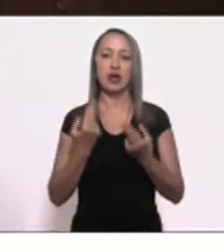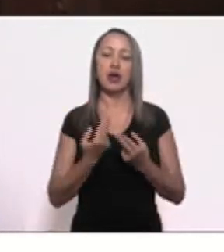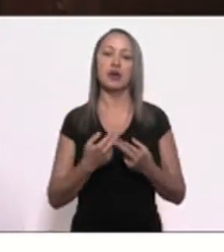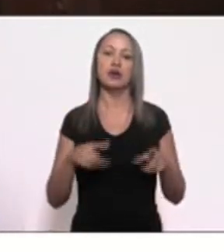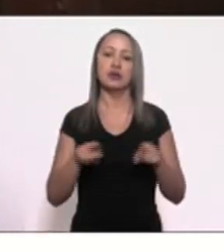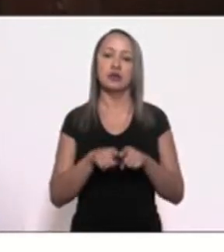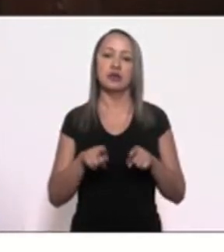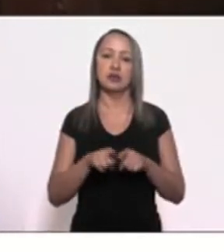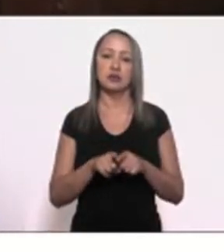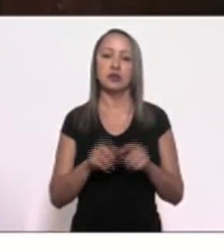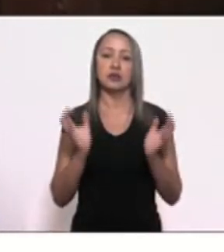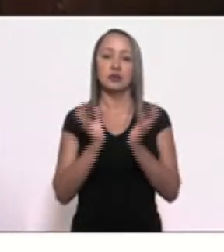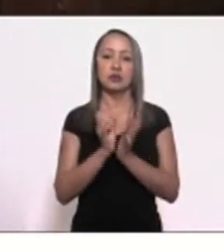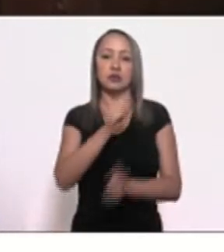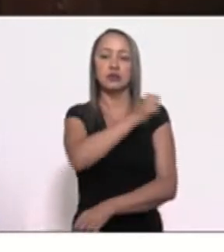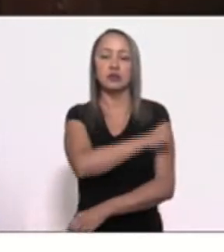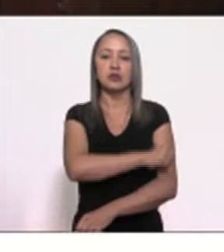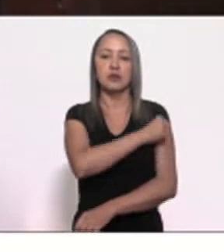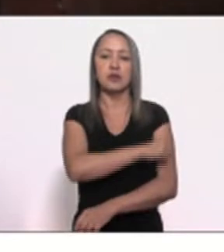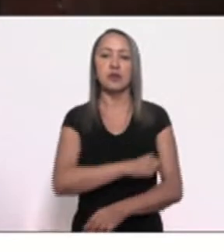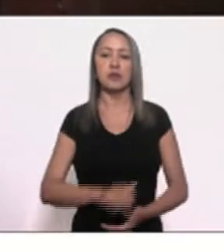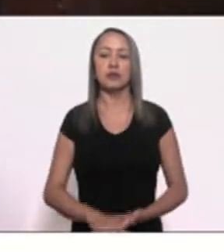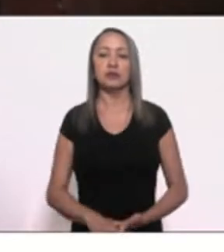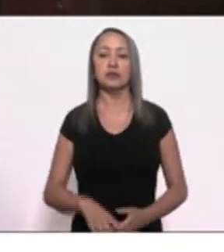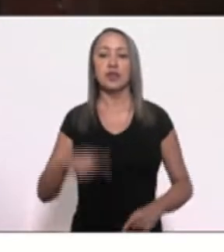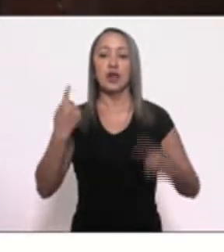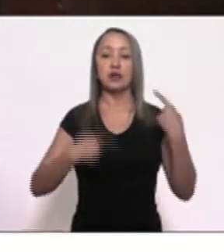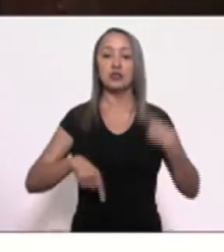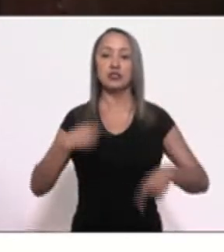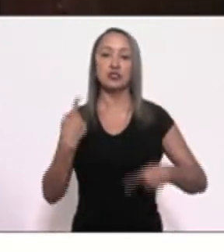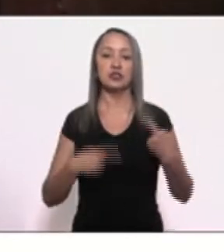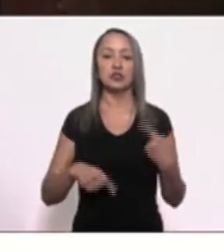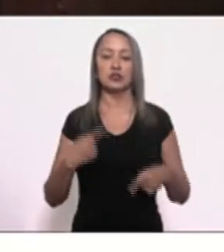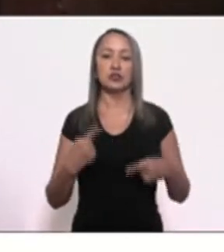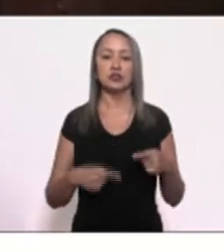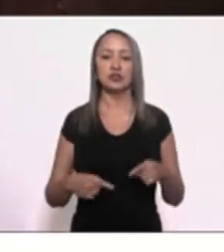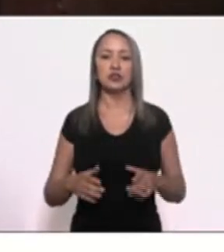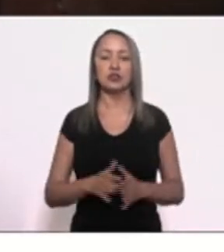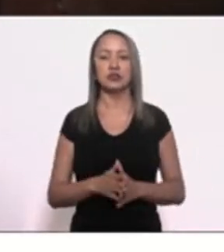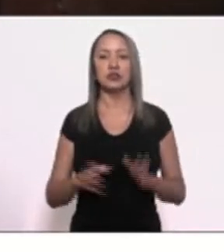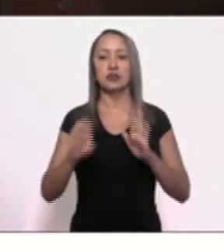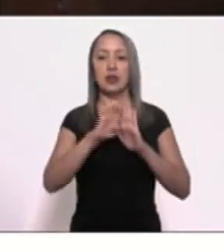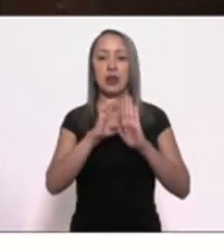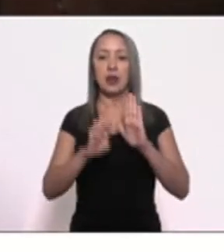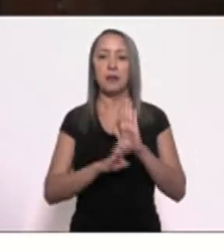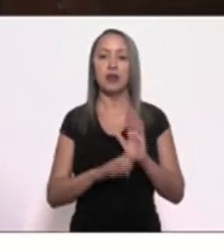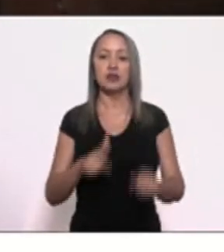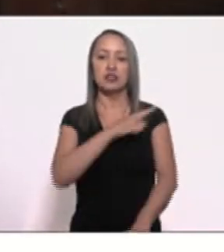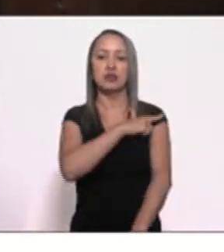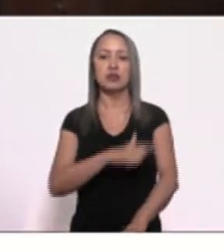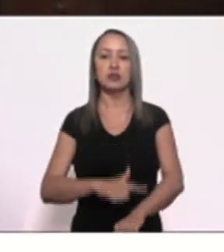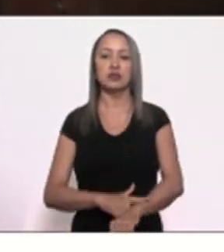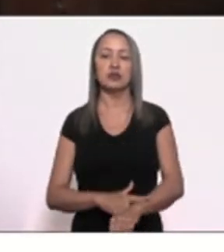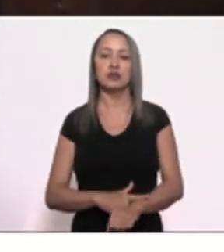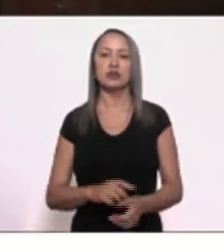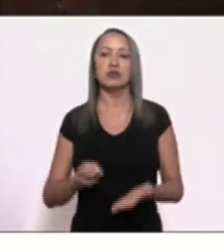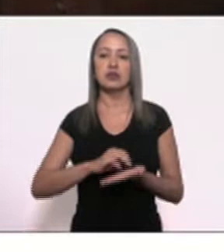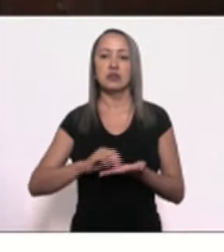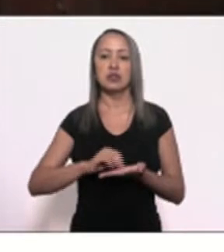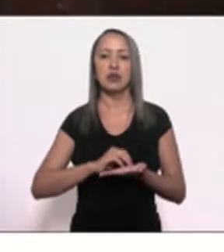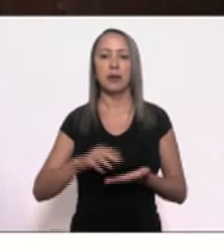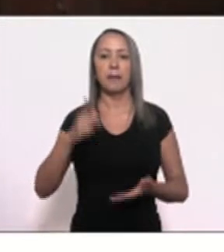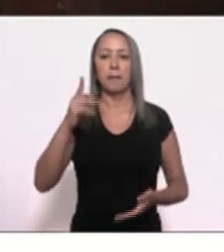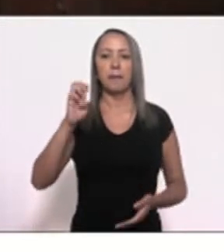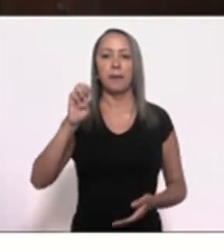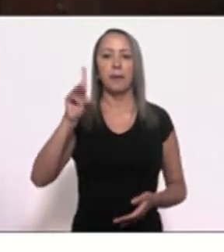bancada do Rio de Janeiro, onde estávamos discutindo emendas para a educação, junto com o secretário Pedro Fernandes de Educação e o